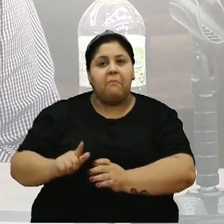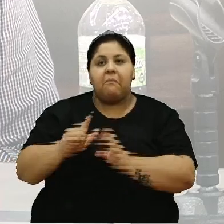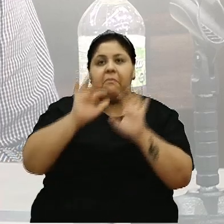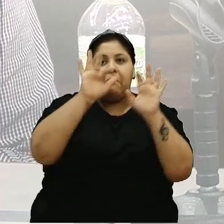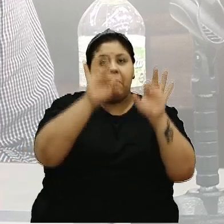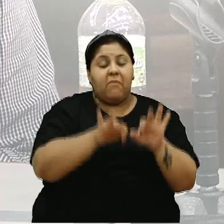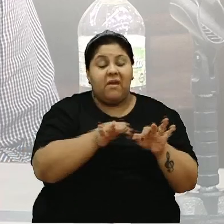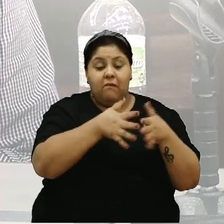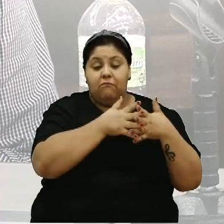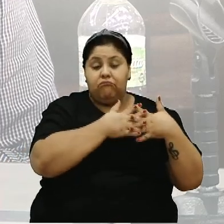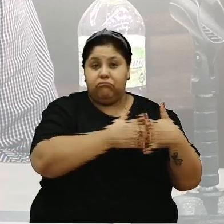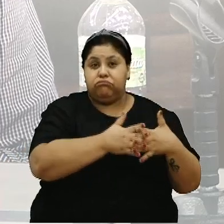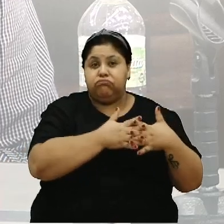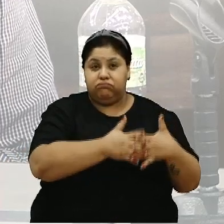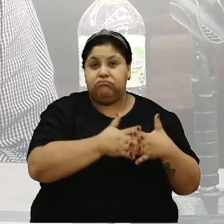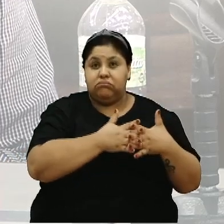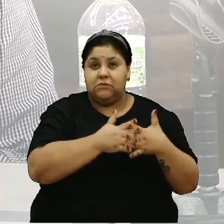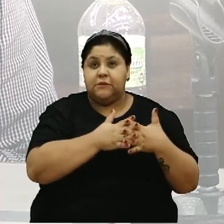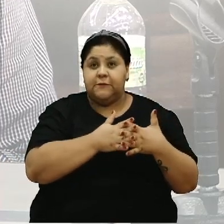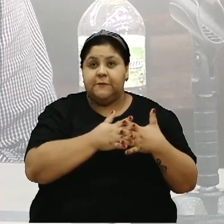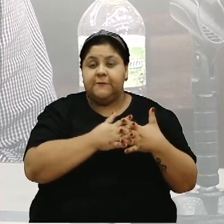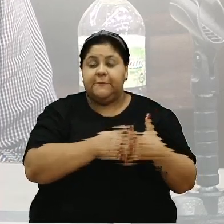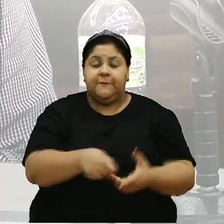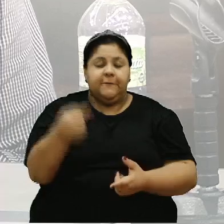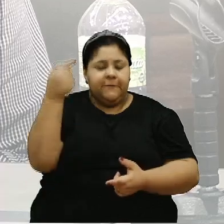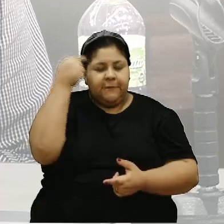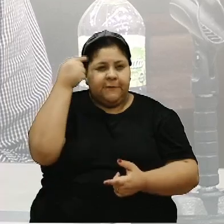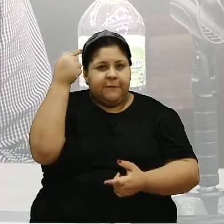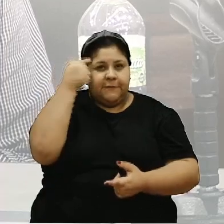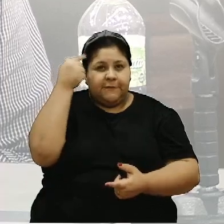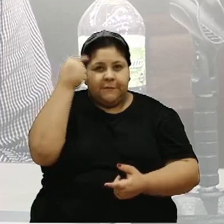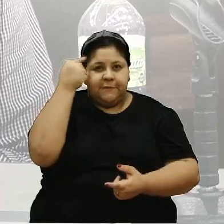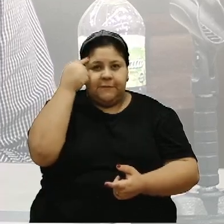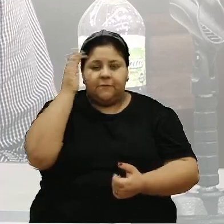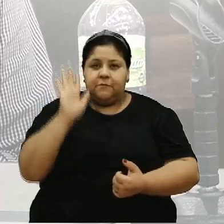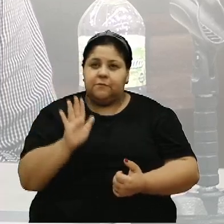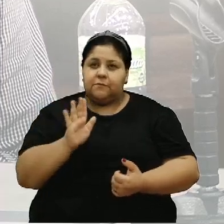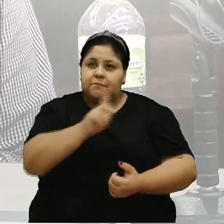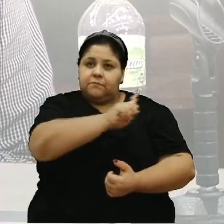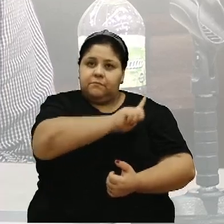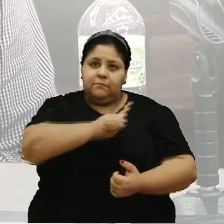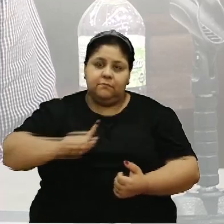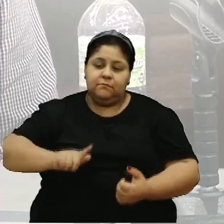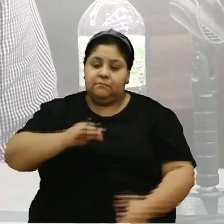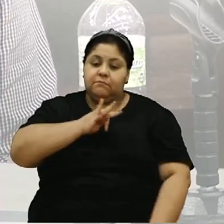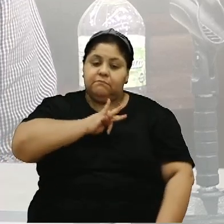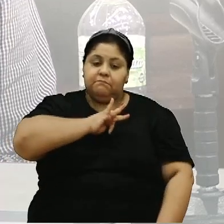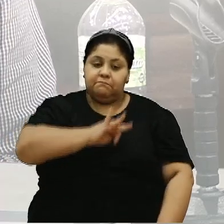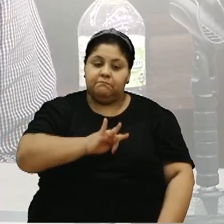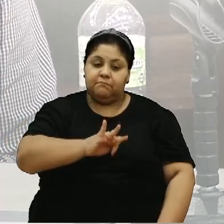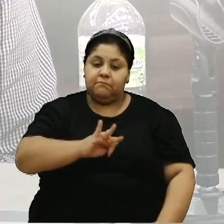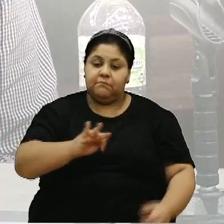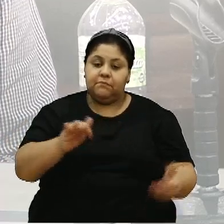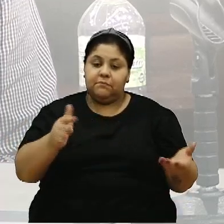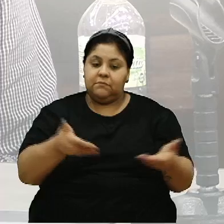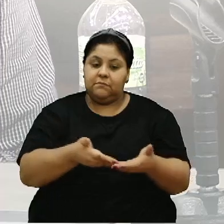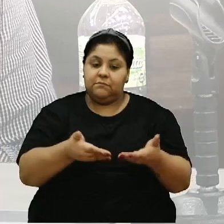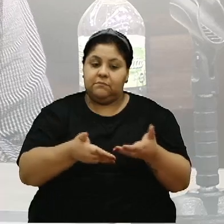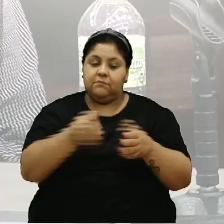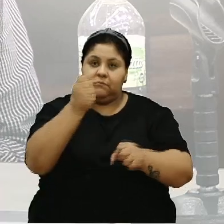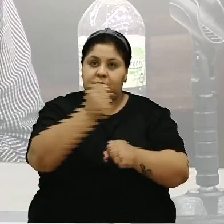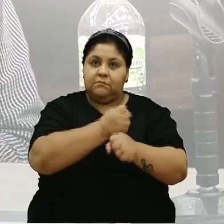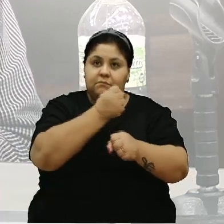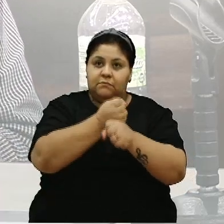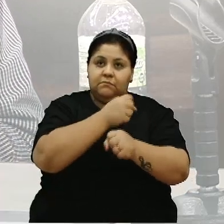desorientado, batendo cabeça para tudo quanto é lado, vereador. O governo federal mandou agora recursos para construção numa